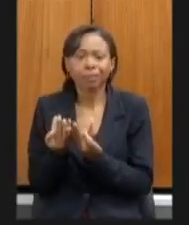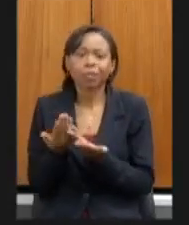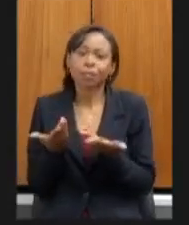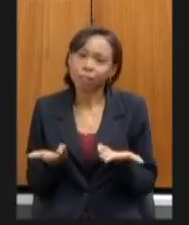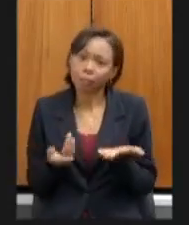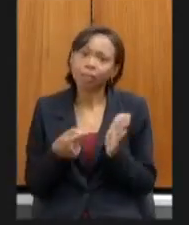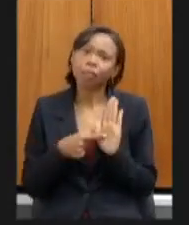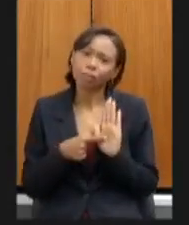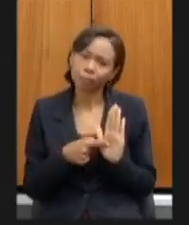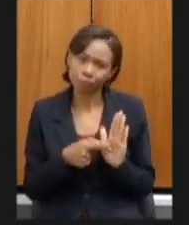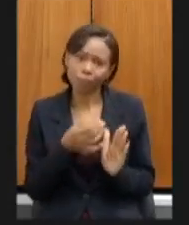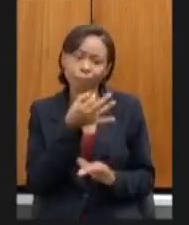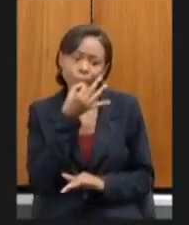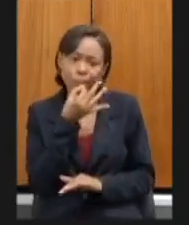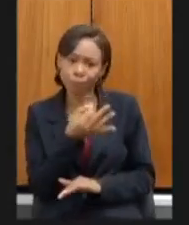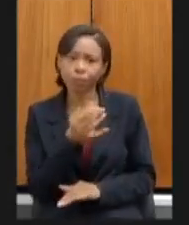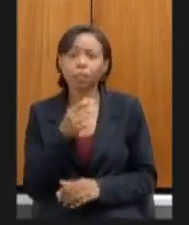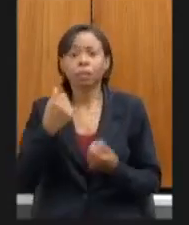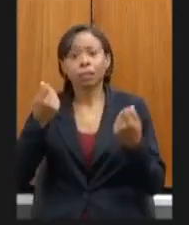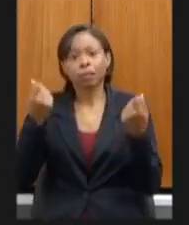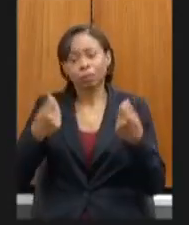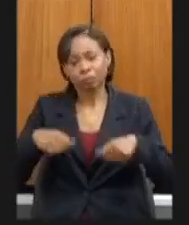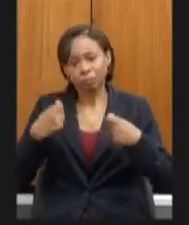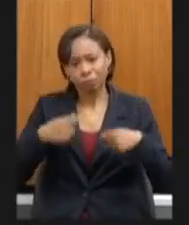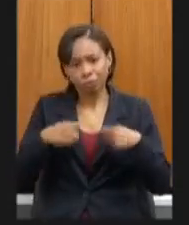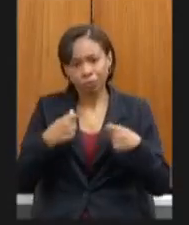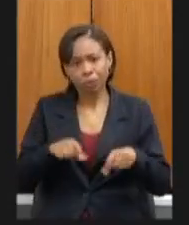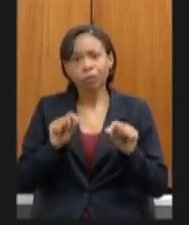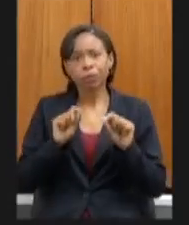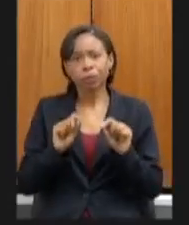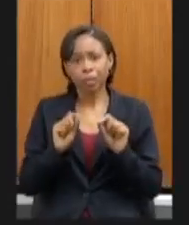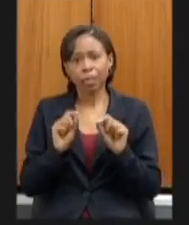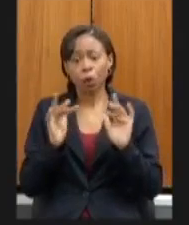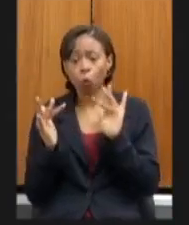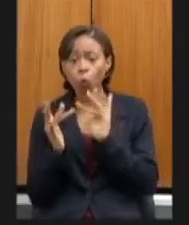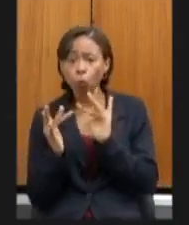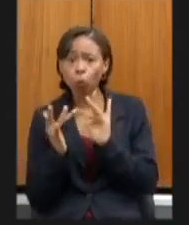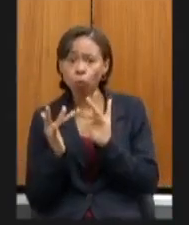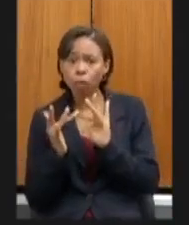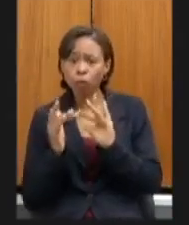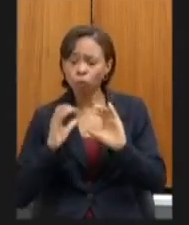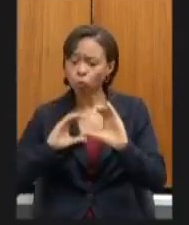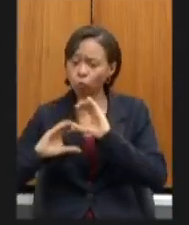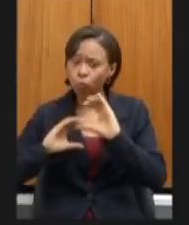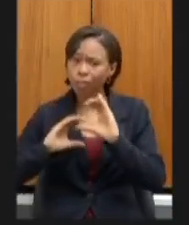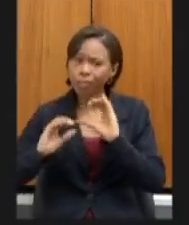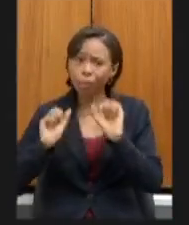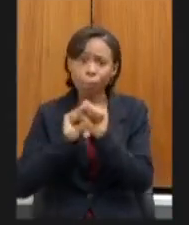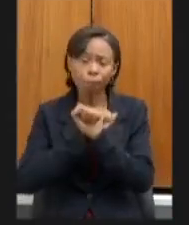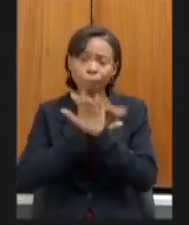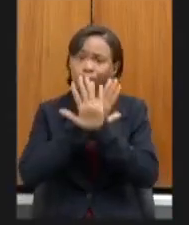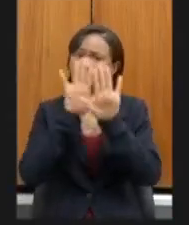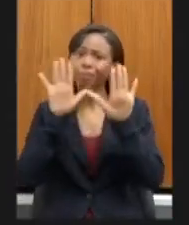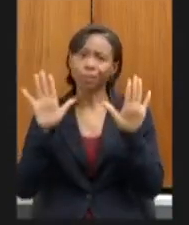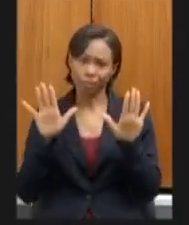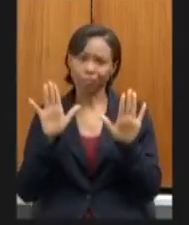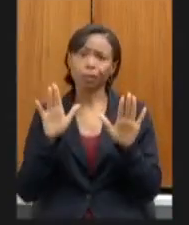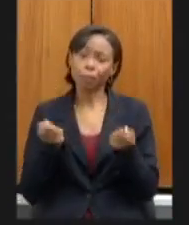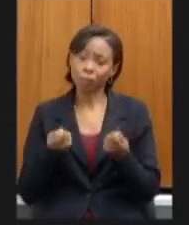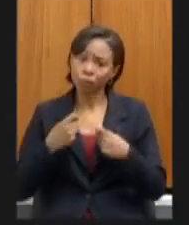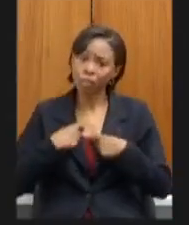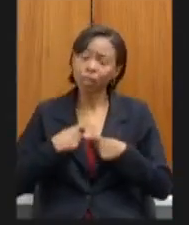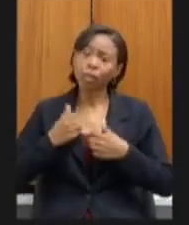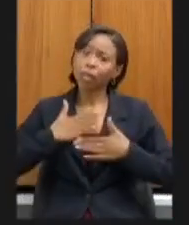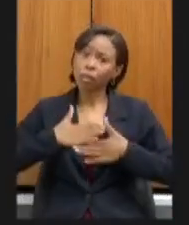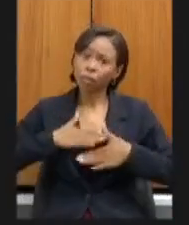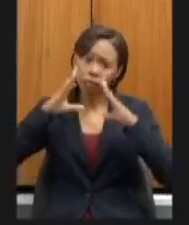é necessário estabelecer uma ponte de diálogo mais clara para que a gente possa ter mais tranquilidade também nesse